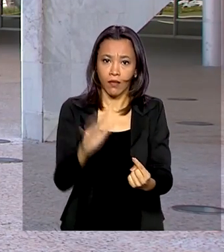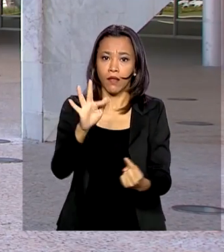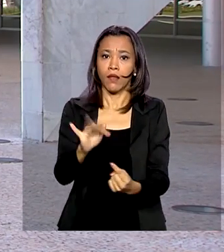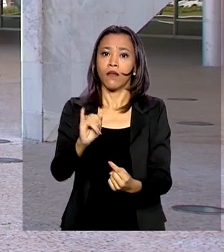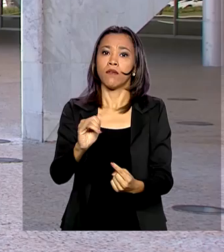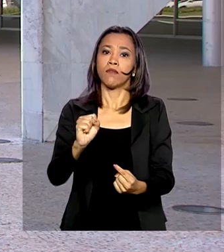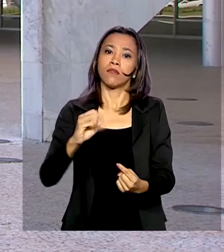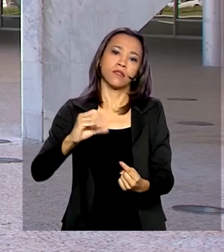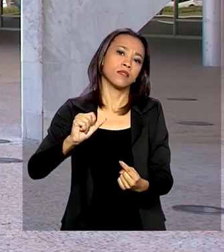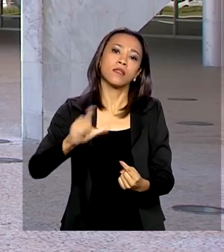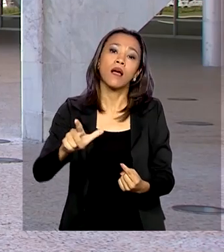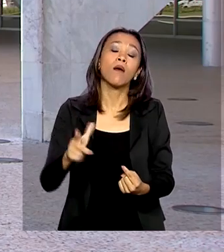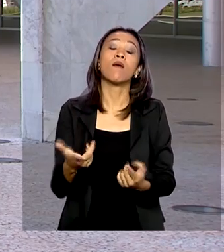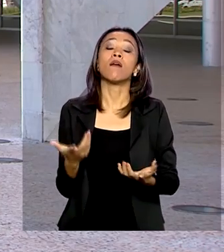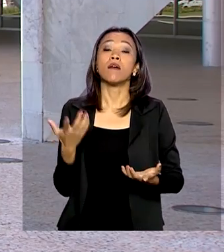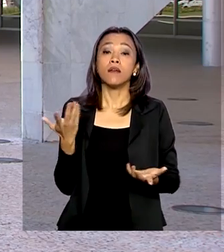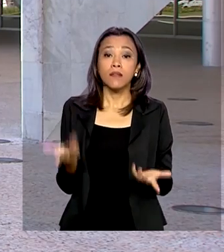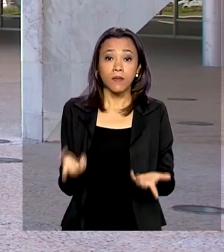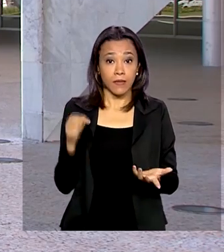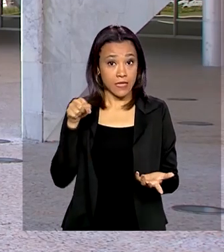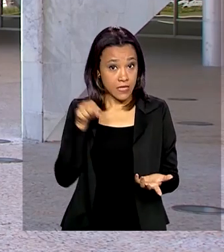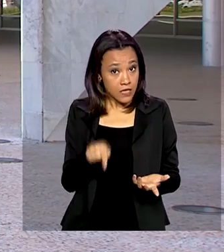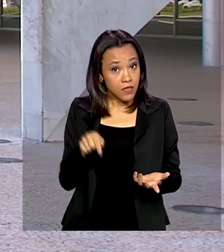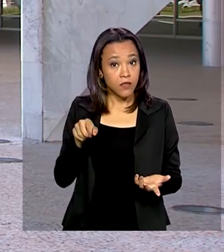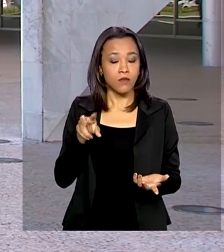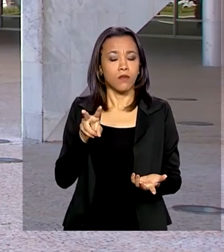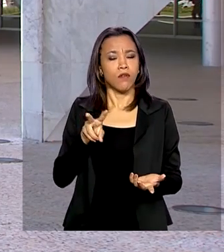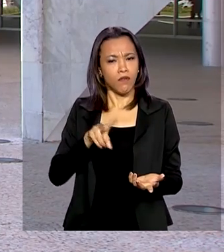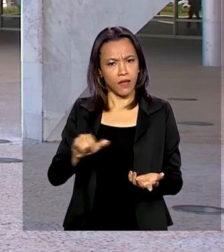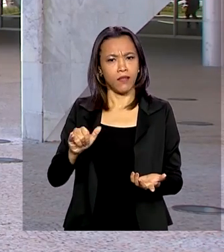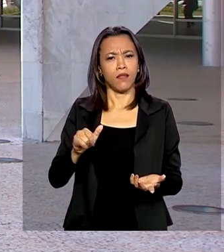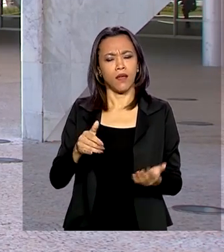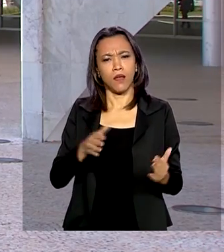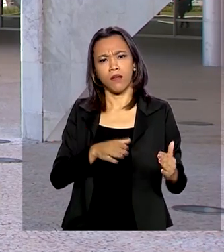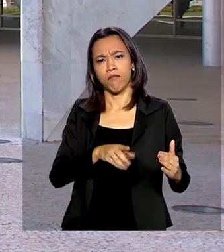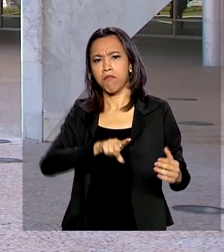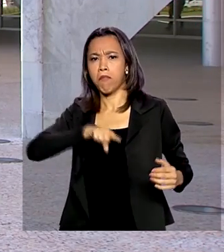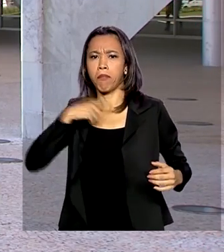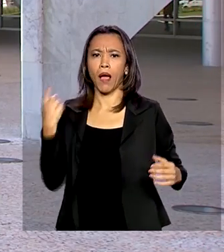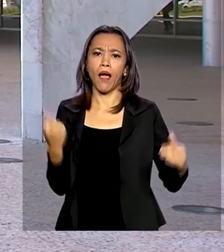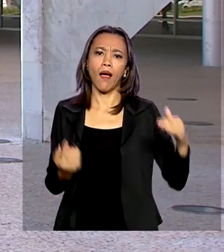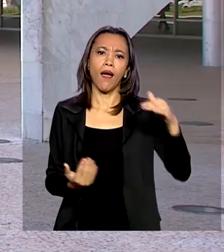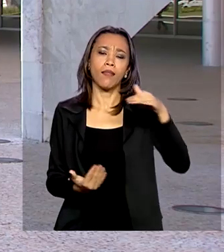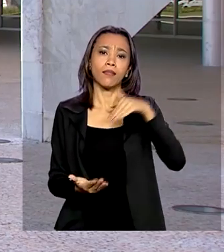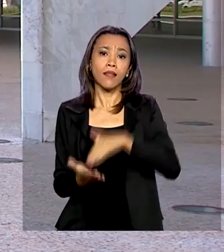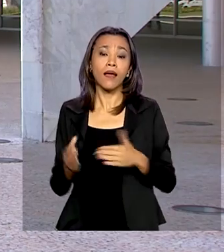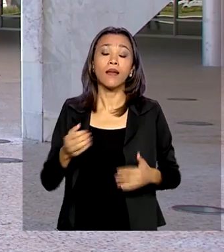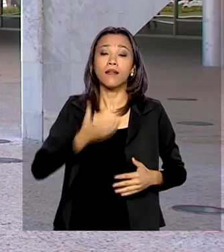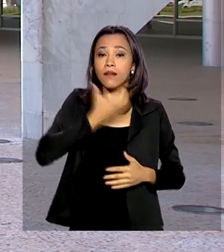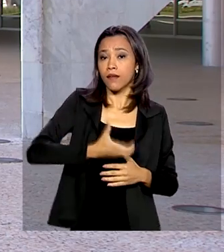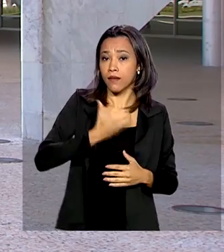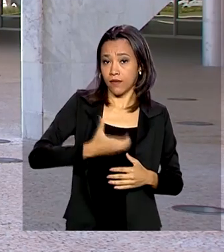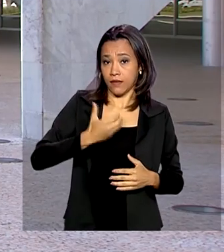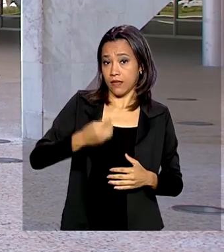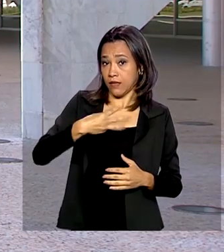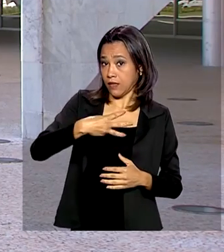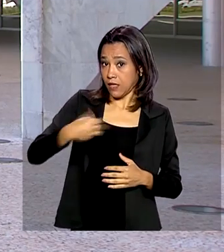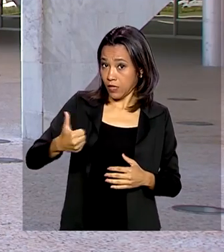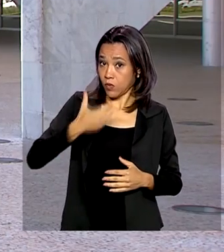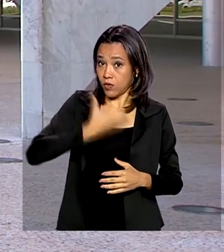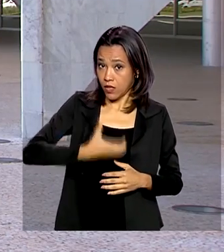disso, essa medida, que caso aprovada terá validade até dezembro, 31 de dezembro deste ano, ela